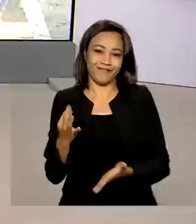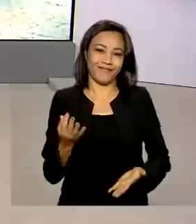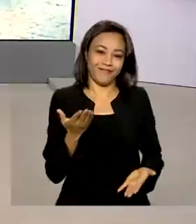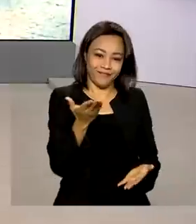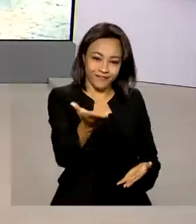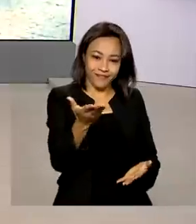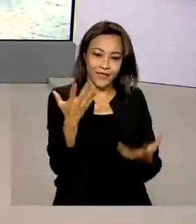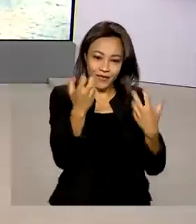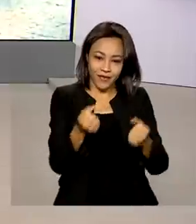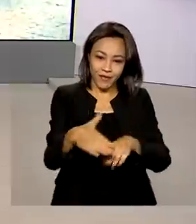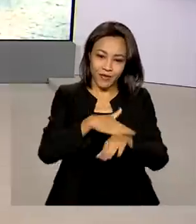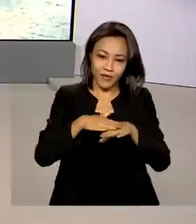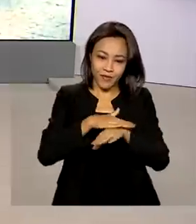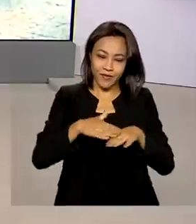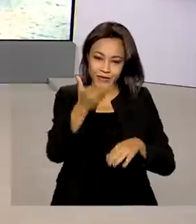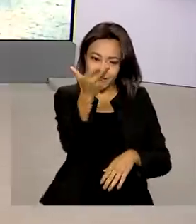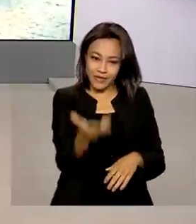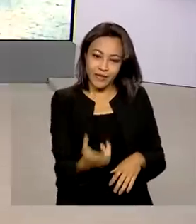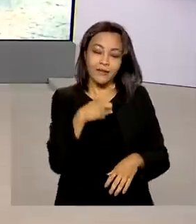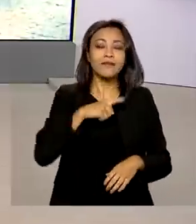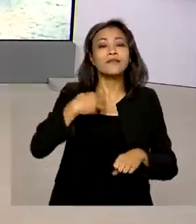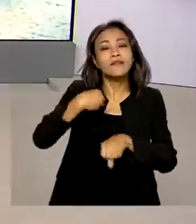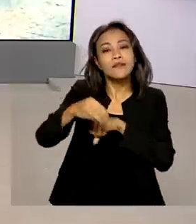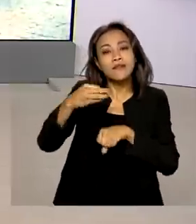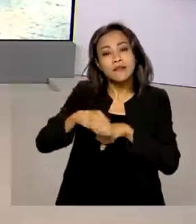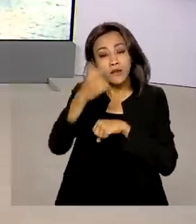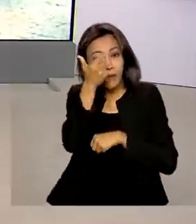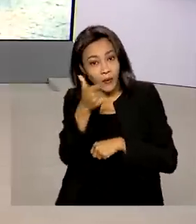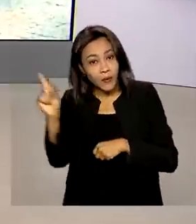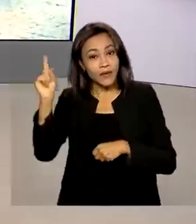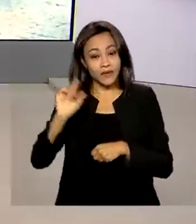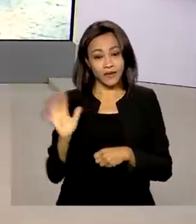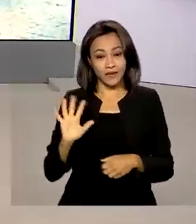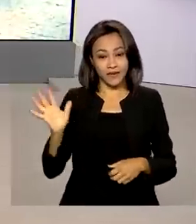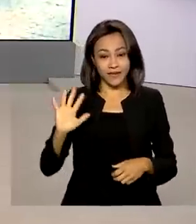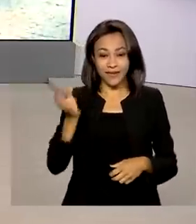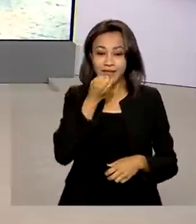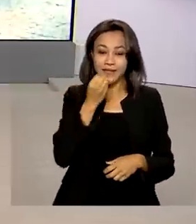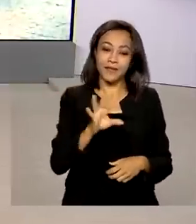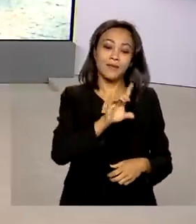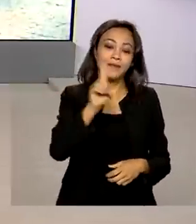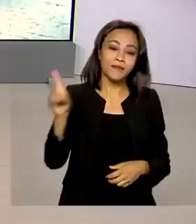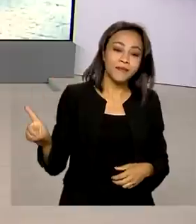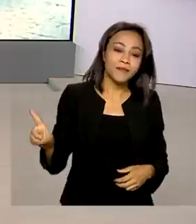conversar agora com Érica Pinheiro, ela traz para a gente outras informações. Oi, Érica, bom dia!